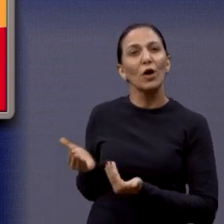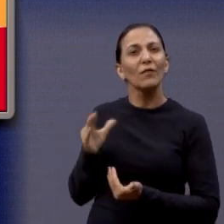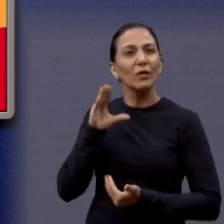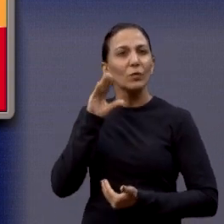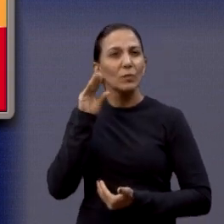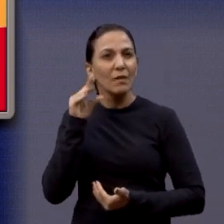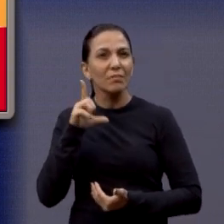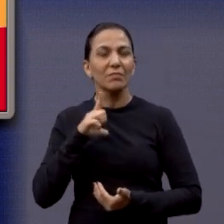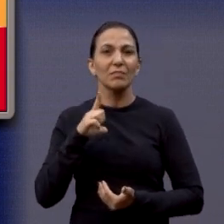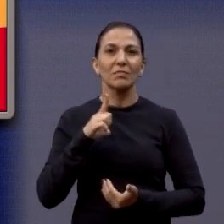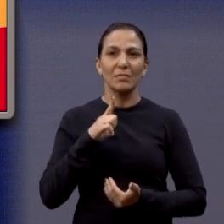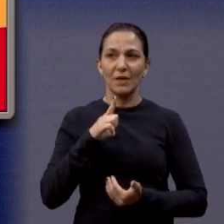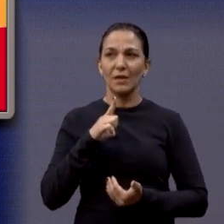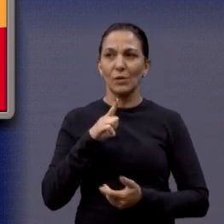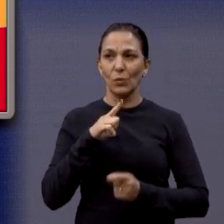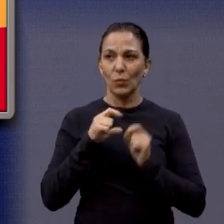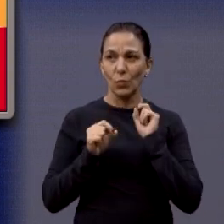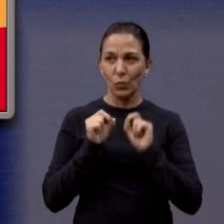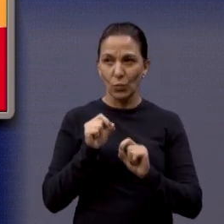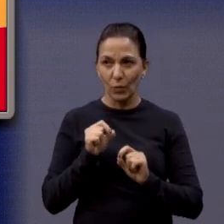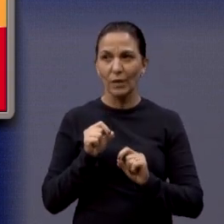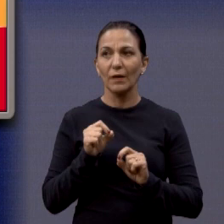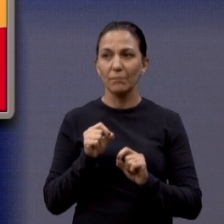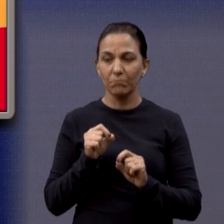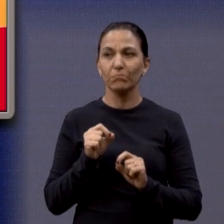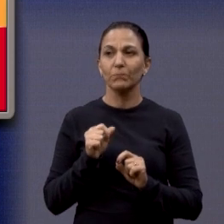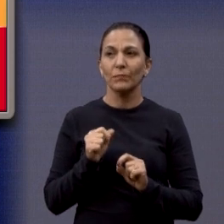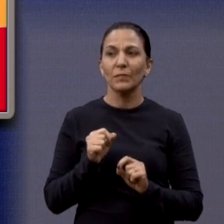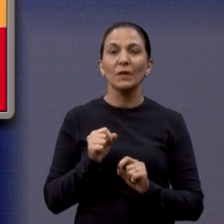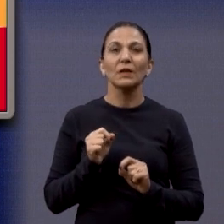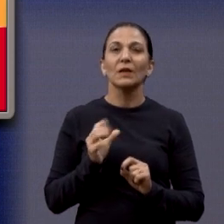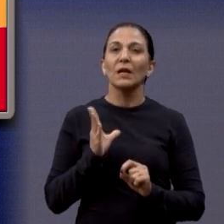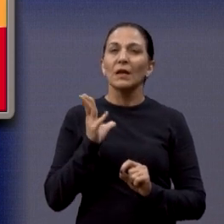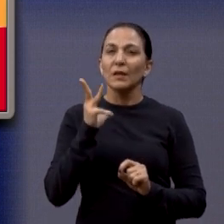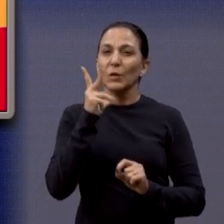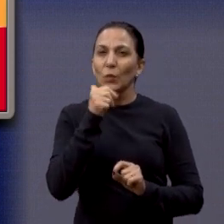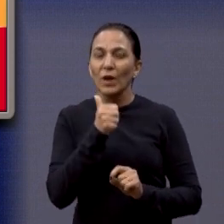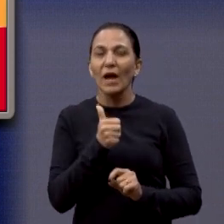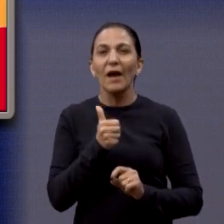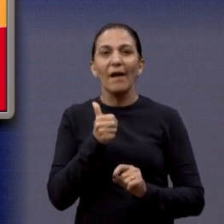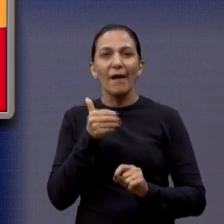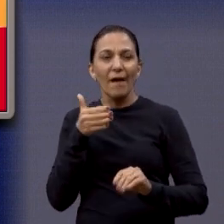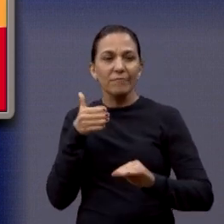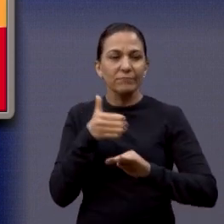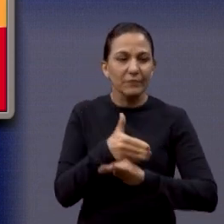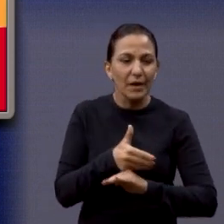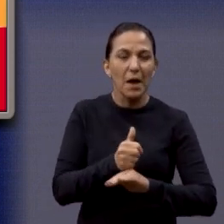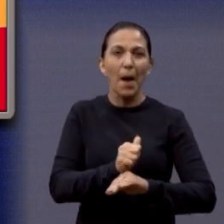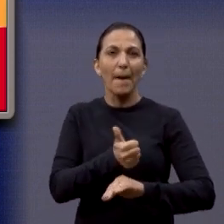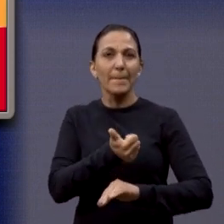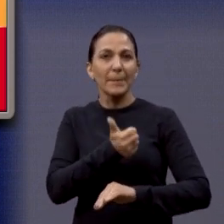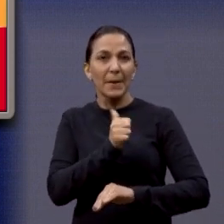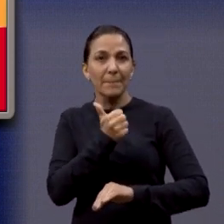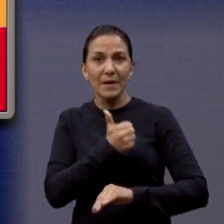mais tempo ele leva para consumir o álcool, menos